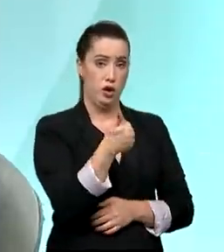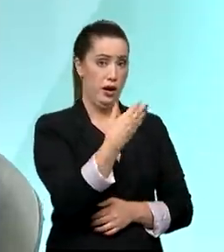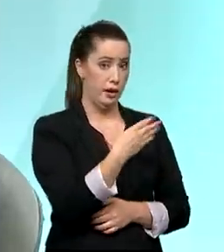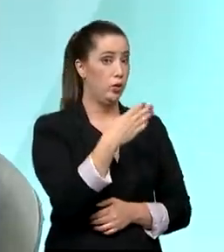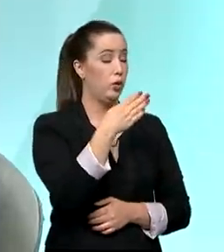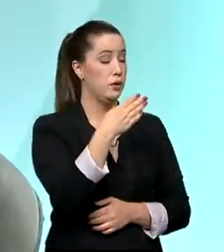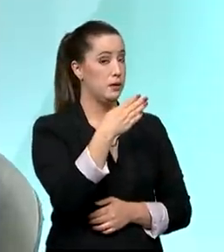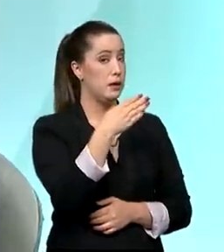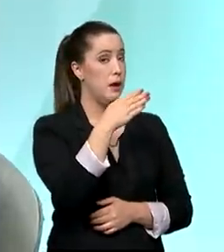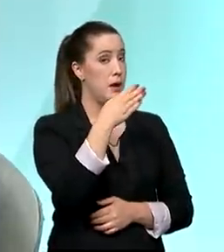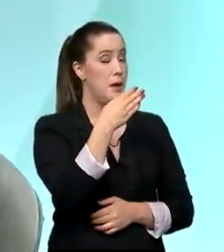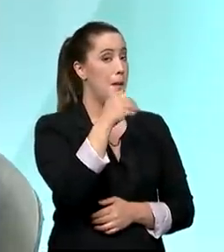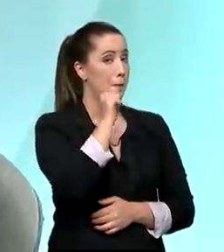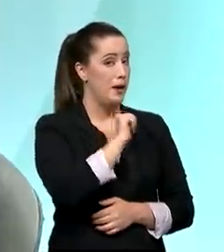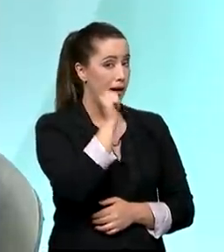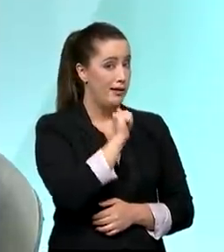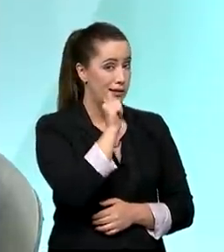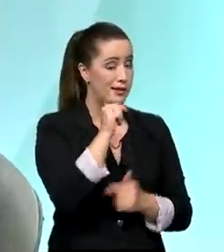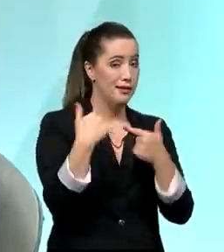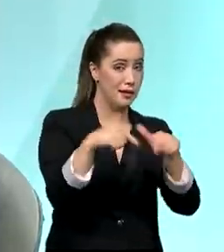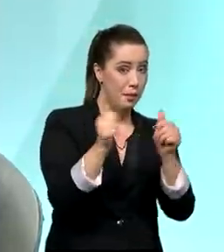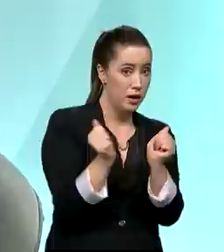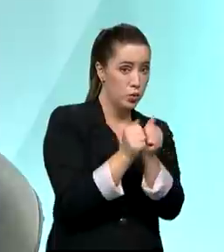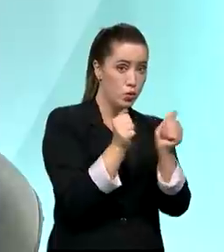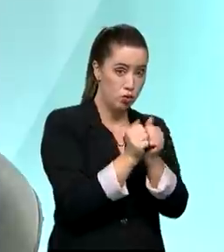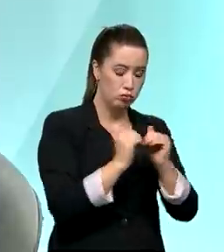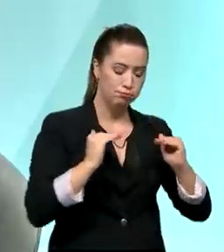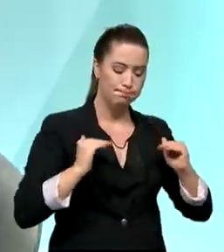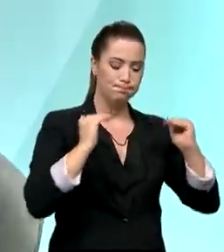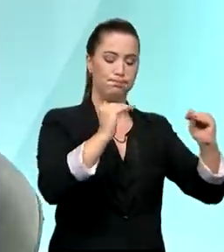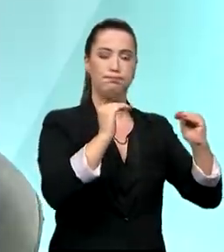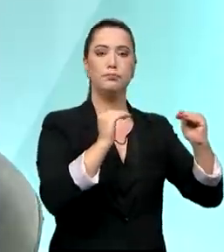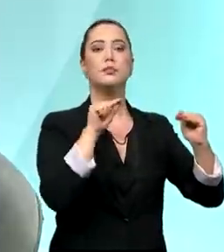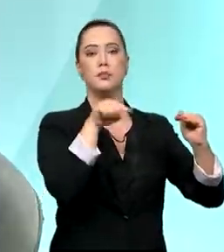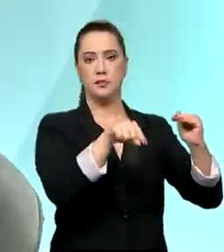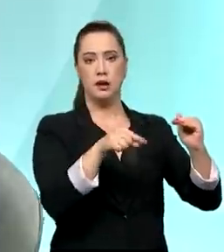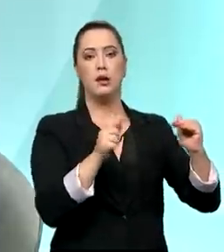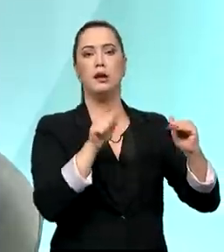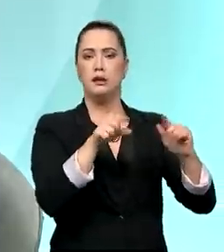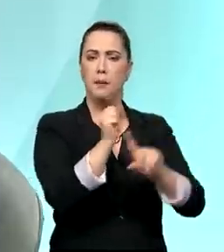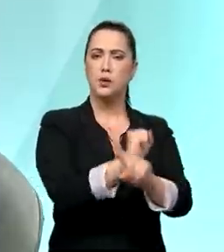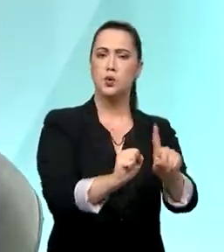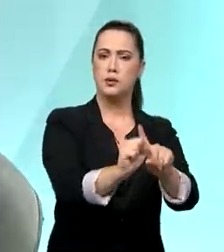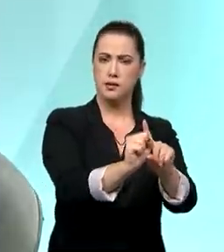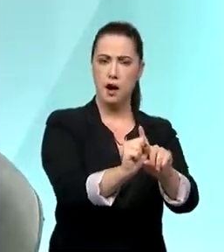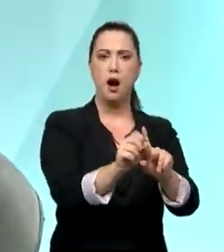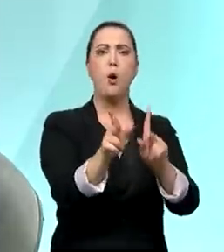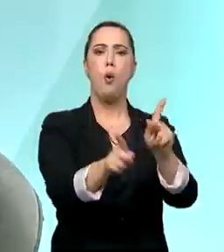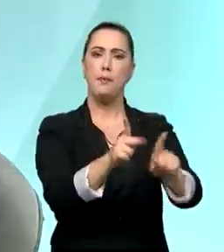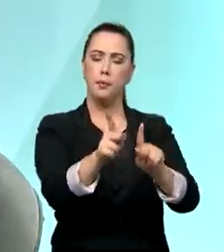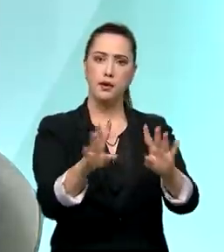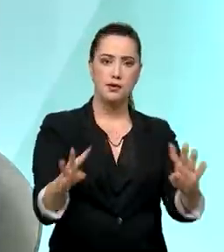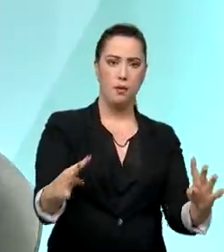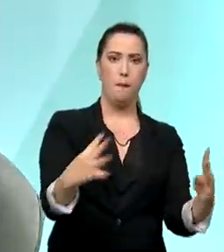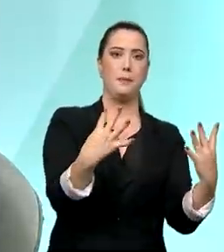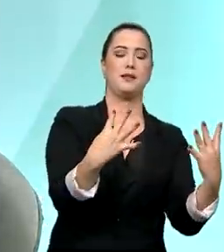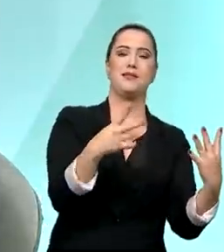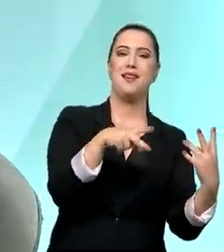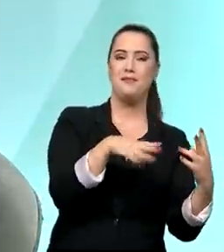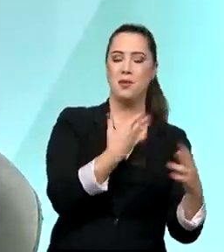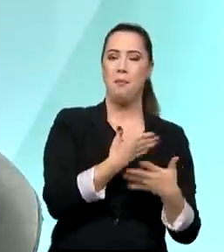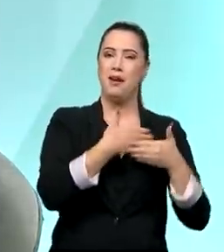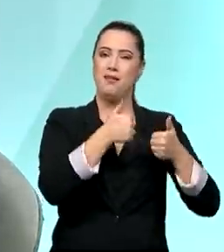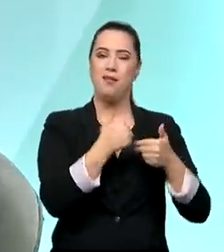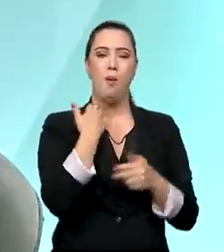da Caixa, que sempre houve, pode ser visível para a população. Não havia do tamanho do que